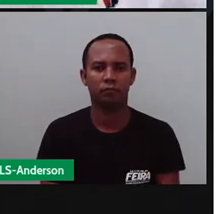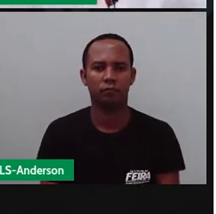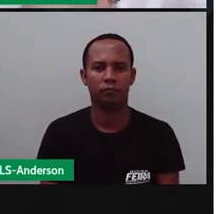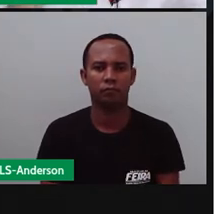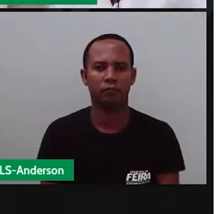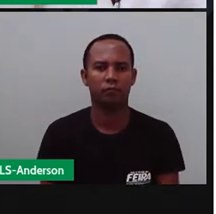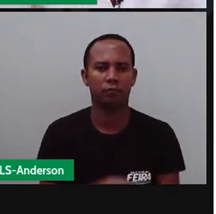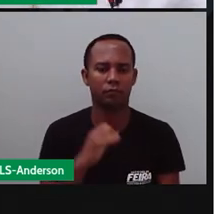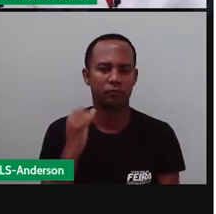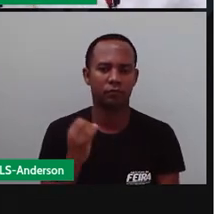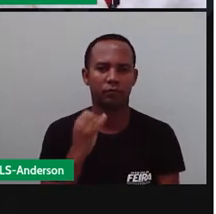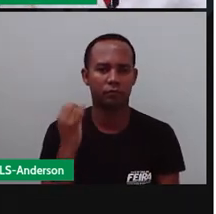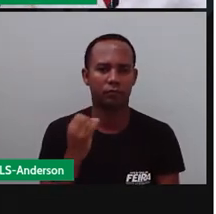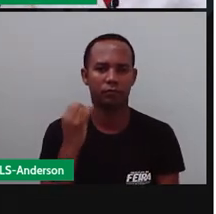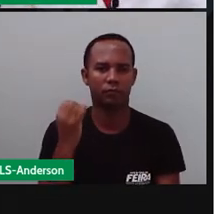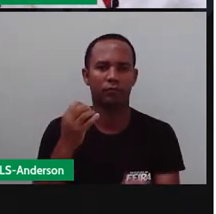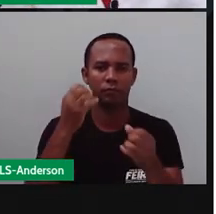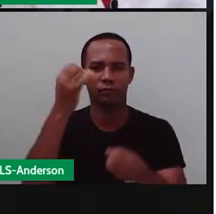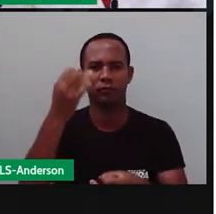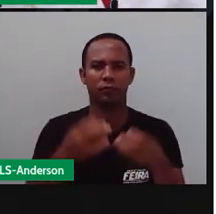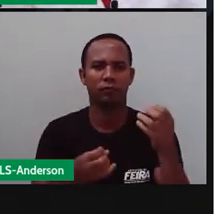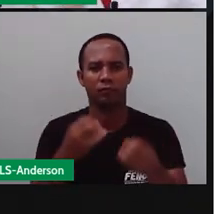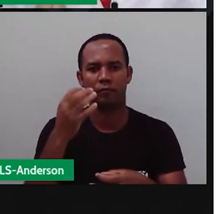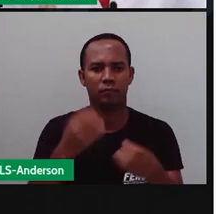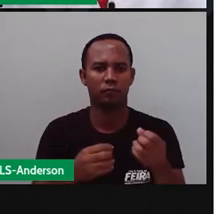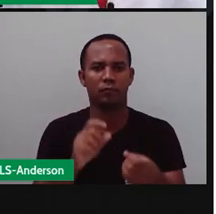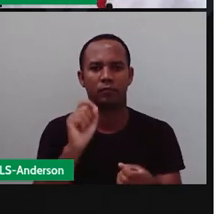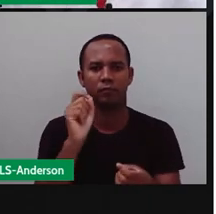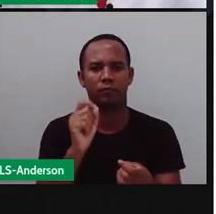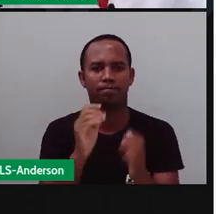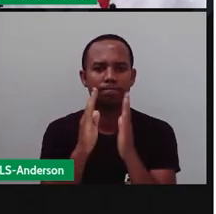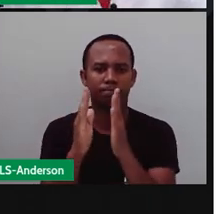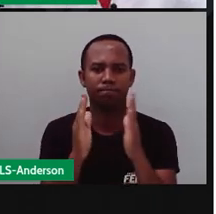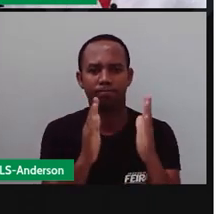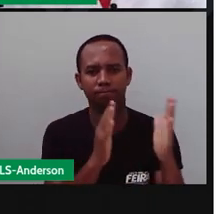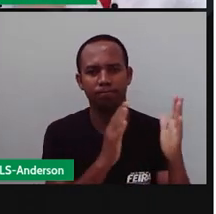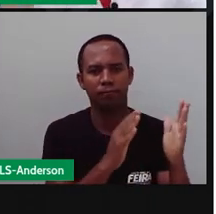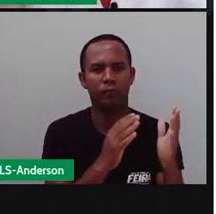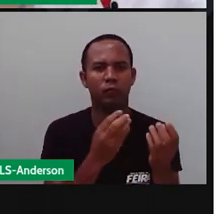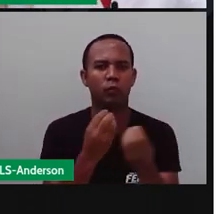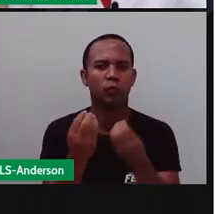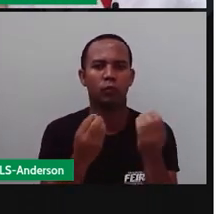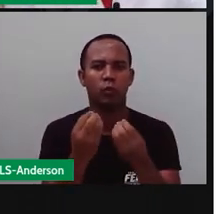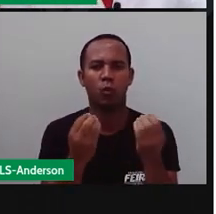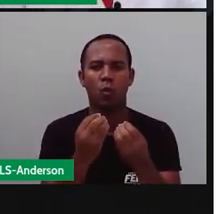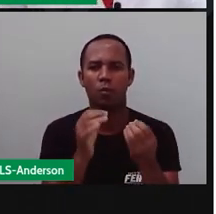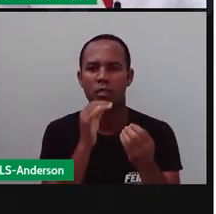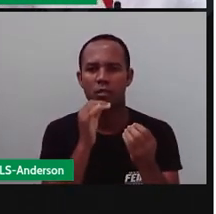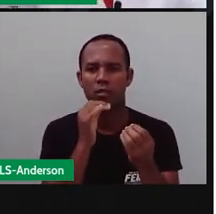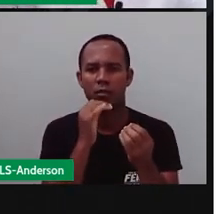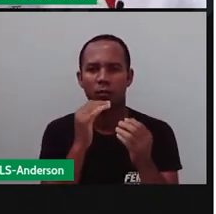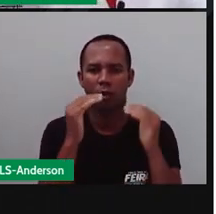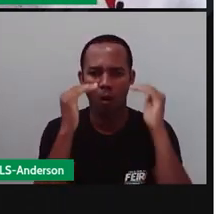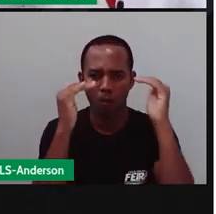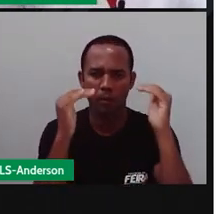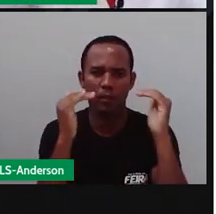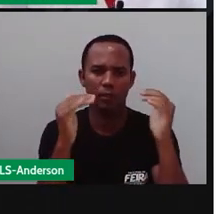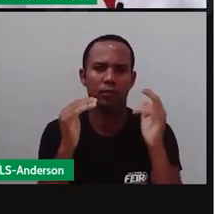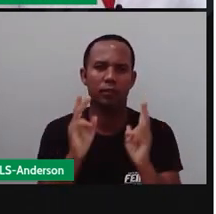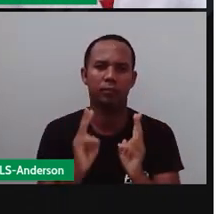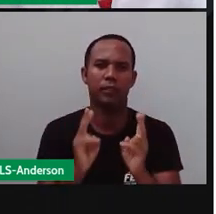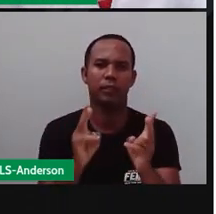A Pró vai passar algumas explicações, que são as regrinhas da língua portuguesa. Essas regrinhas aí, vocês vão seguir vocês aí,